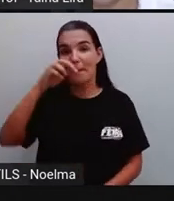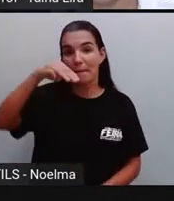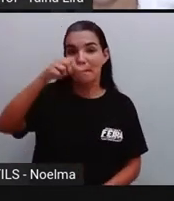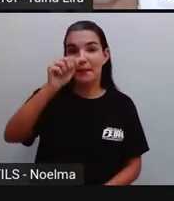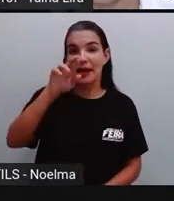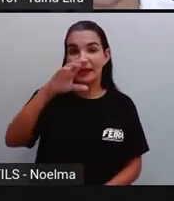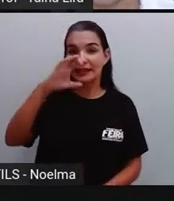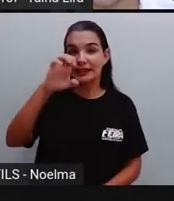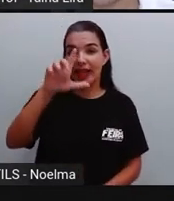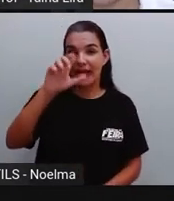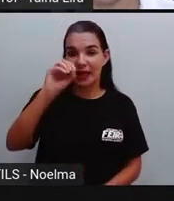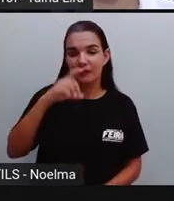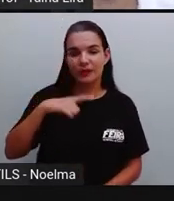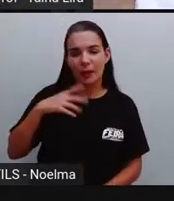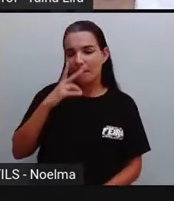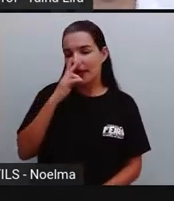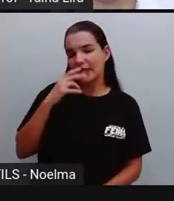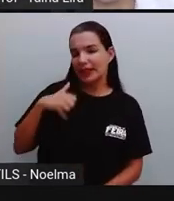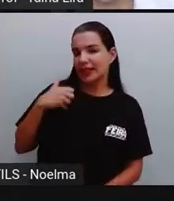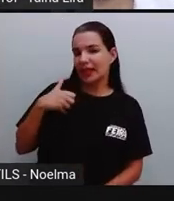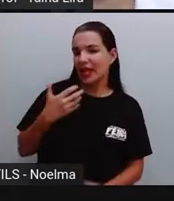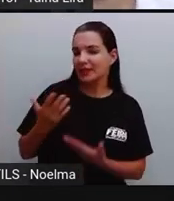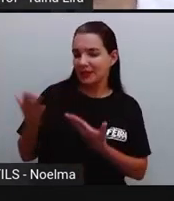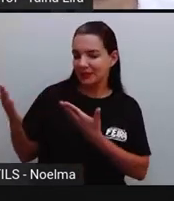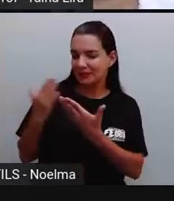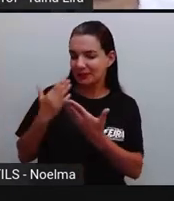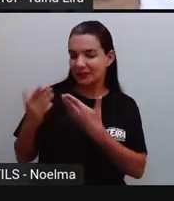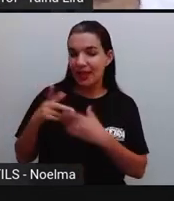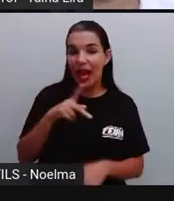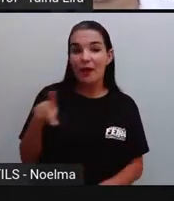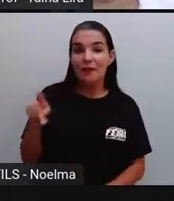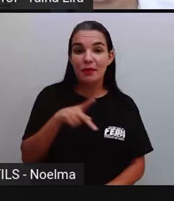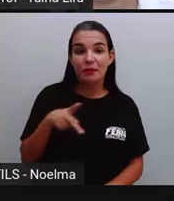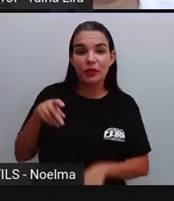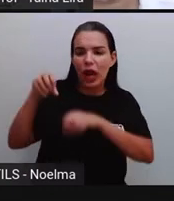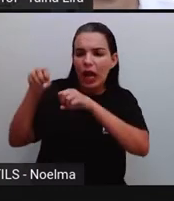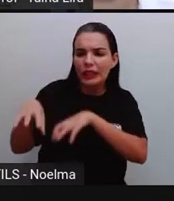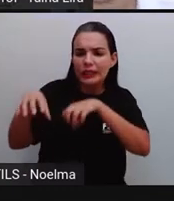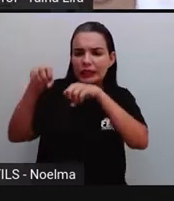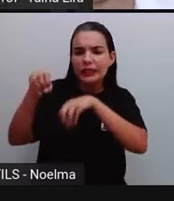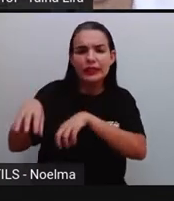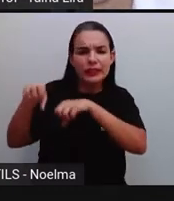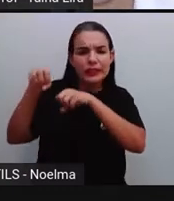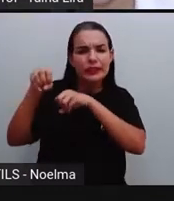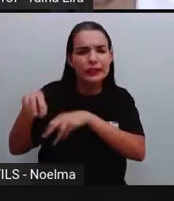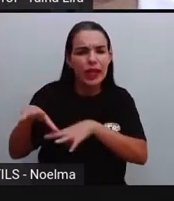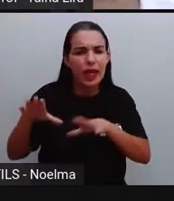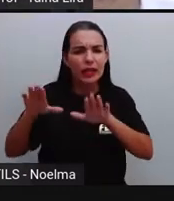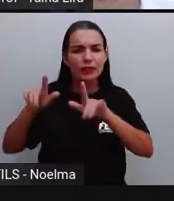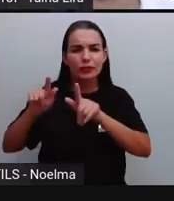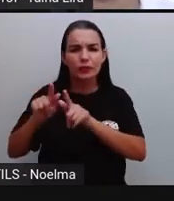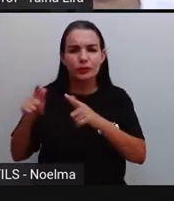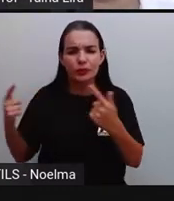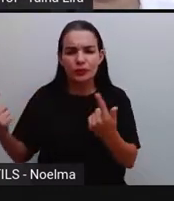quase a mesma idade, ó. E a professora ali ensinando, Marcelo e a turma, né,